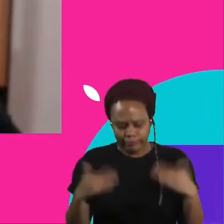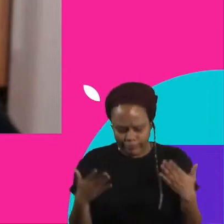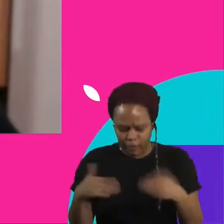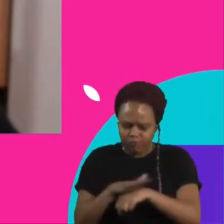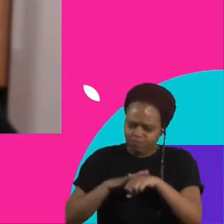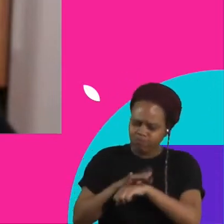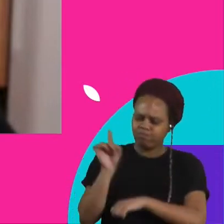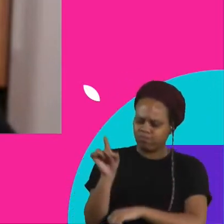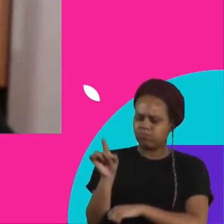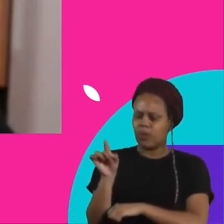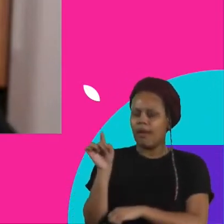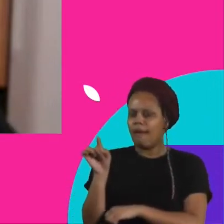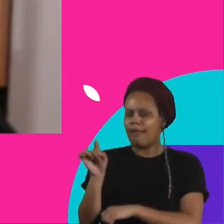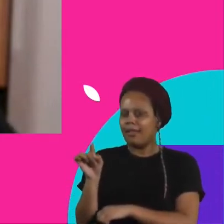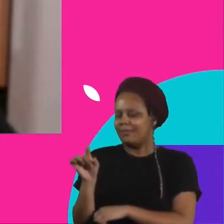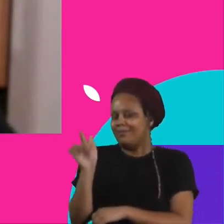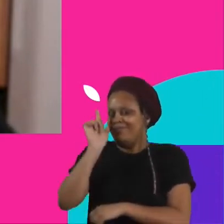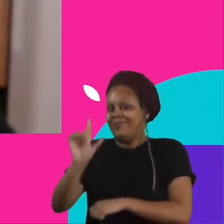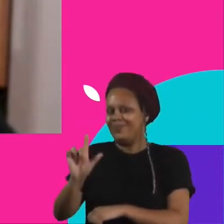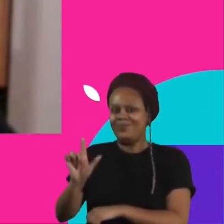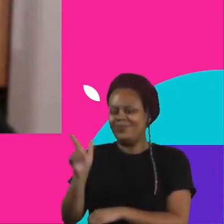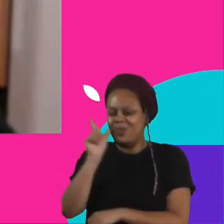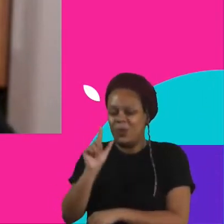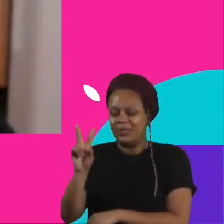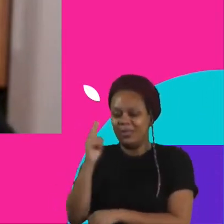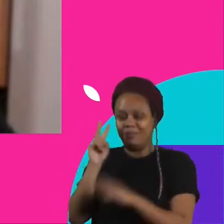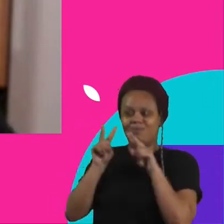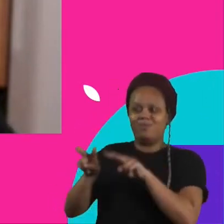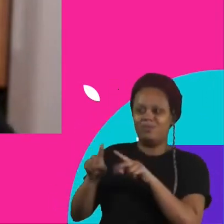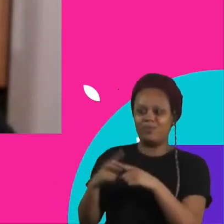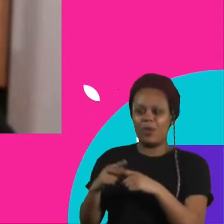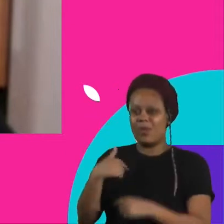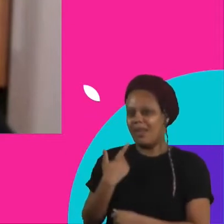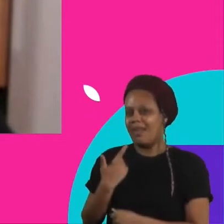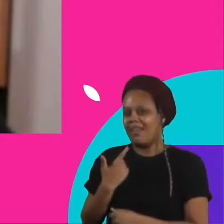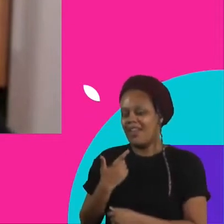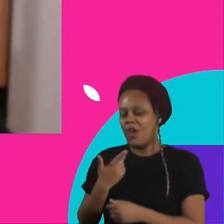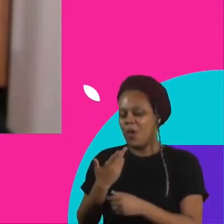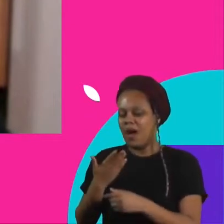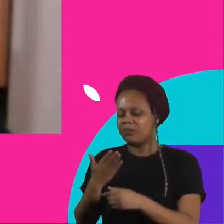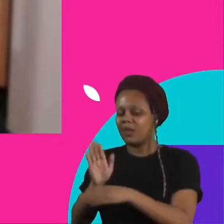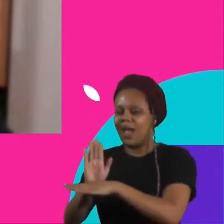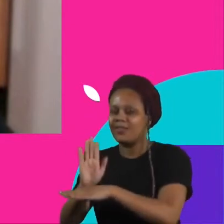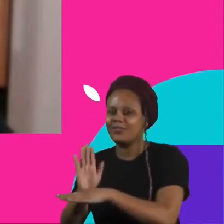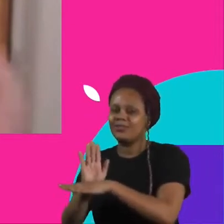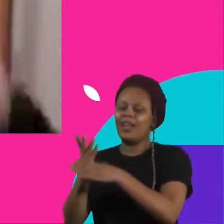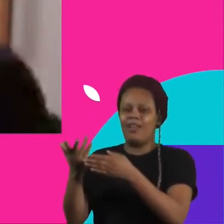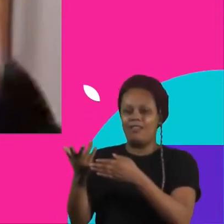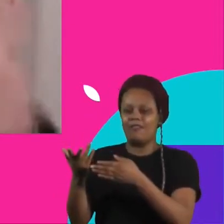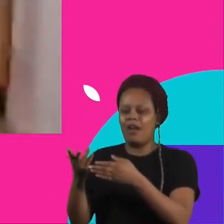ela, né? Ela não podia nem me ver, né? Porque eu era responsável por fazer a gestão dos pedidos de informação. Ai, já sei, tá